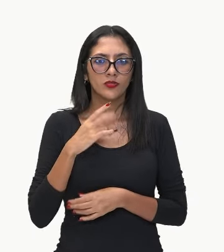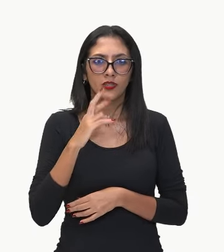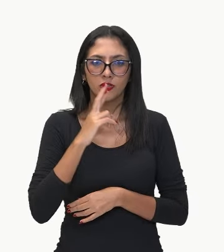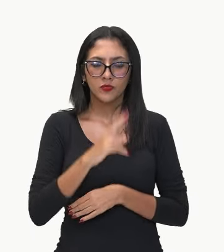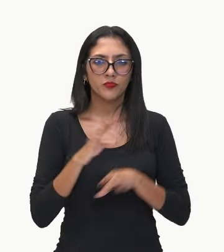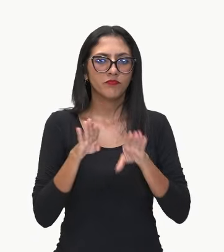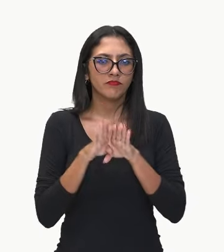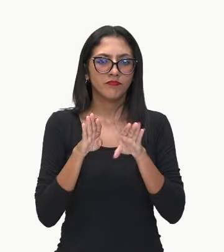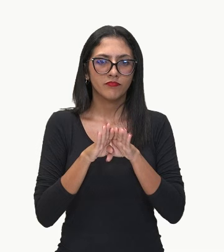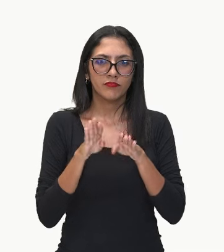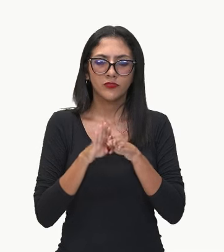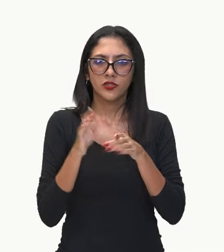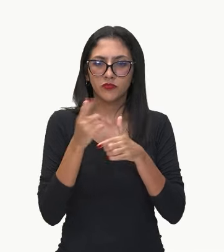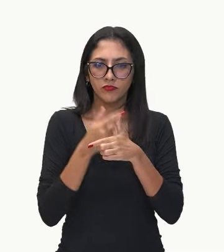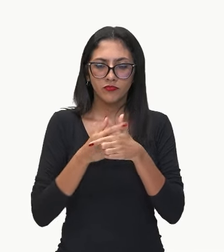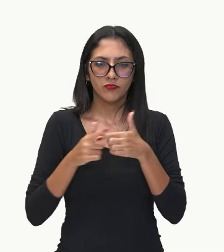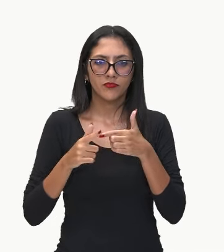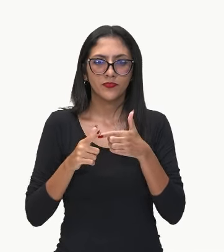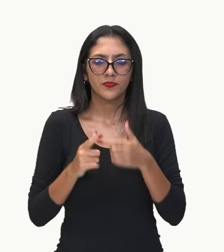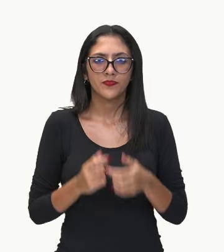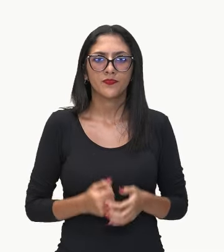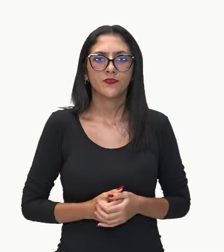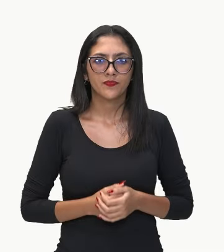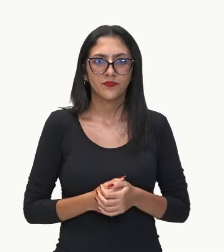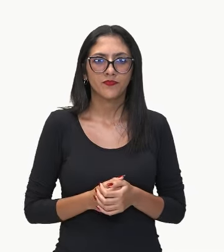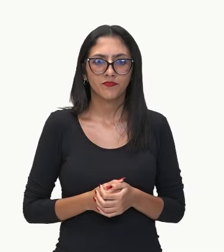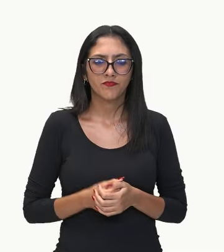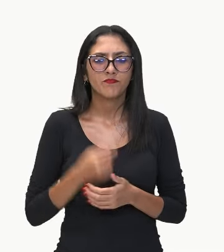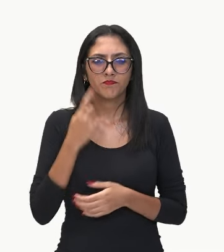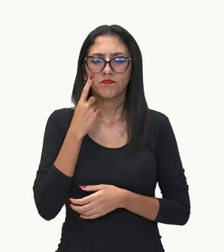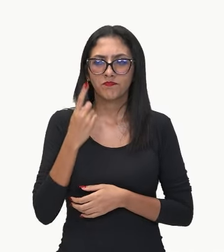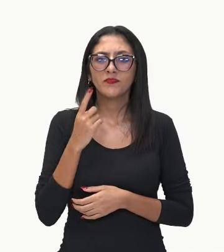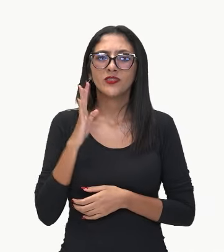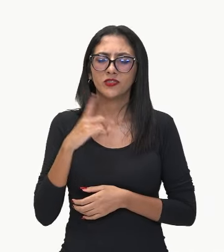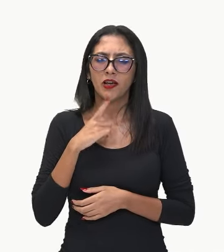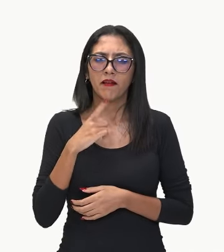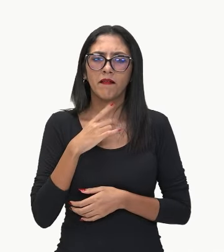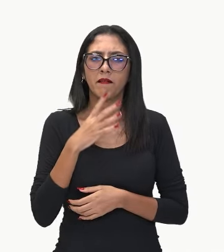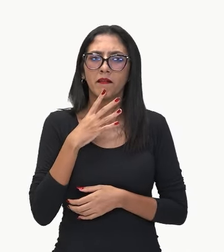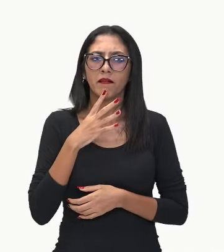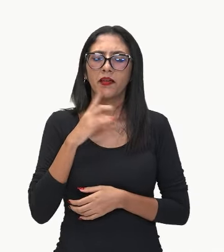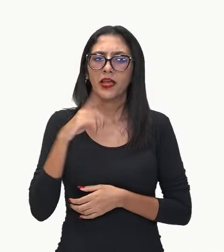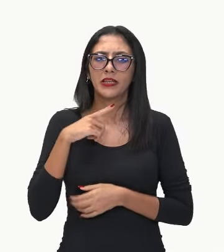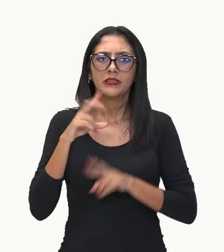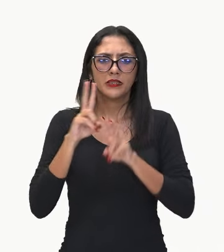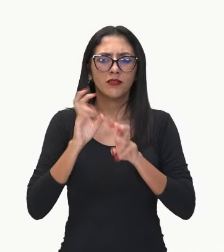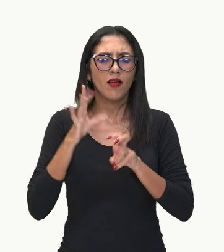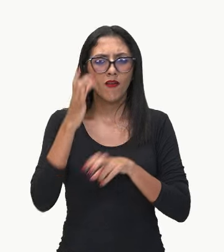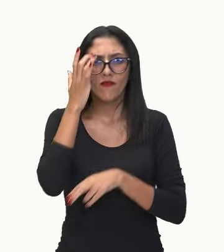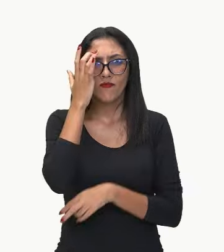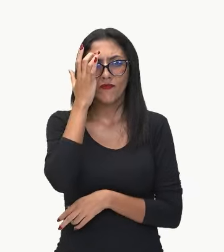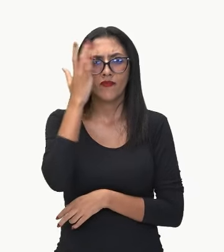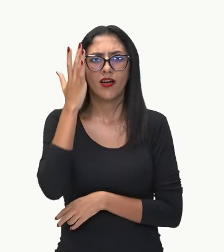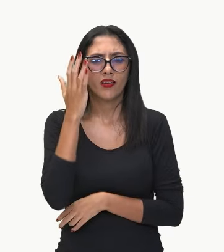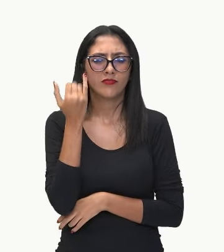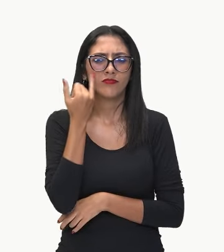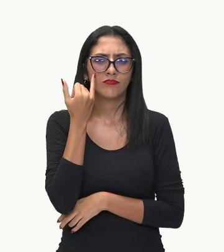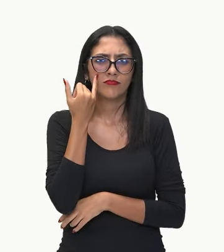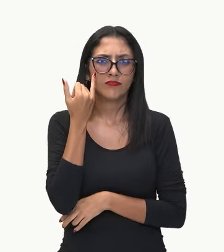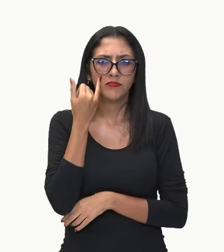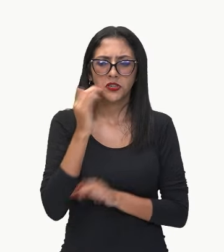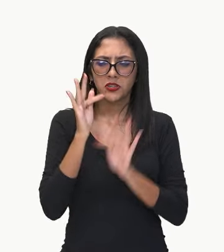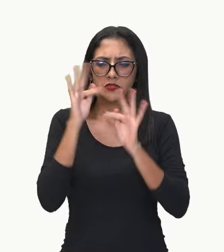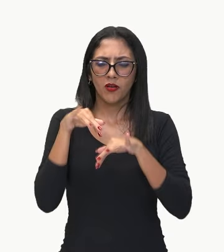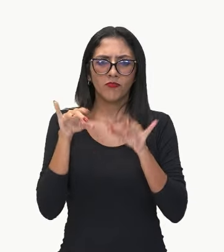ao resultado final. Quando a gente já conhece ali uma questão rapidinho, a gente consegue chegar lá no resultado